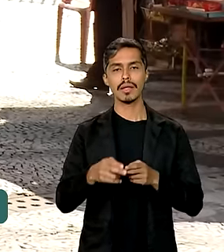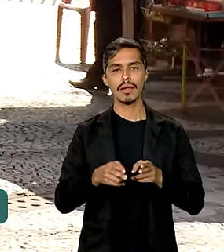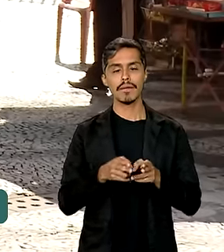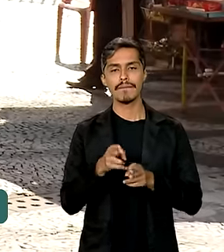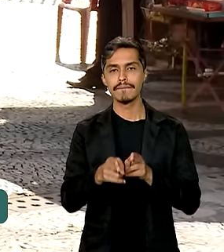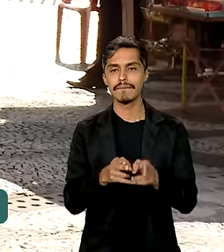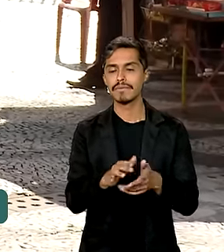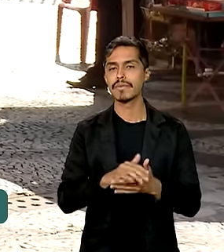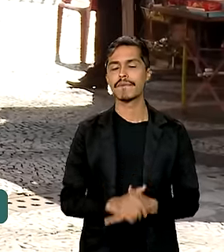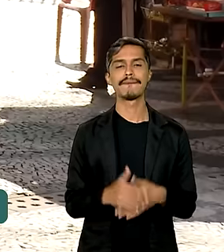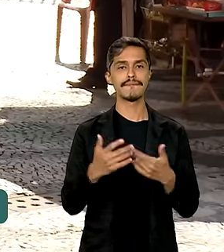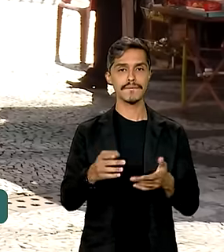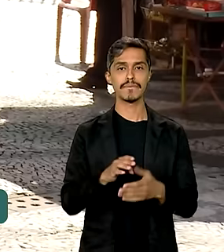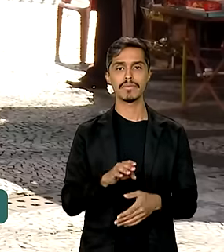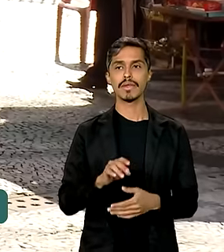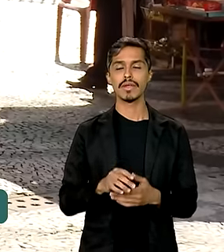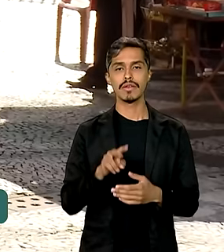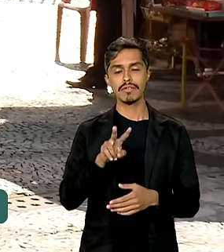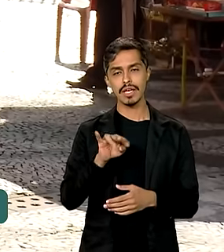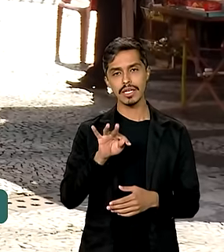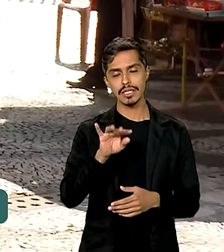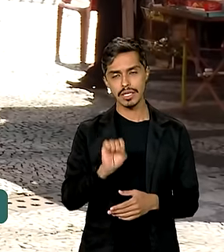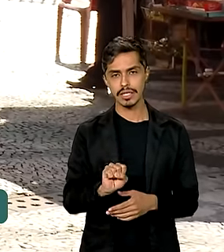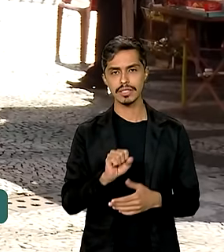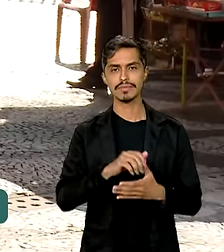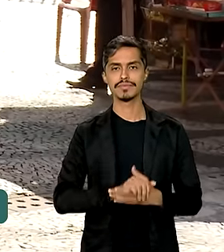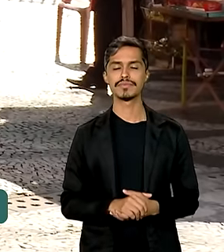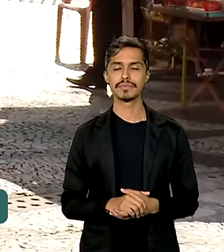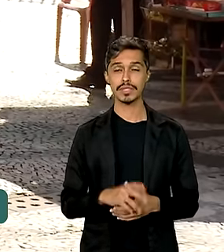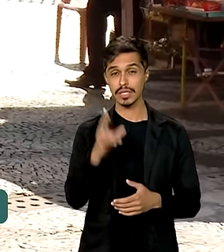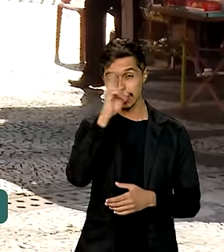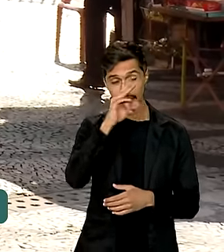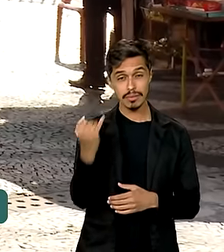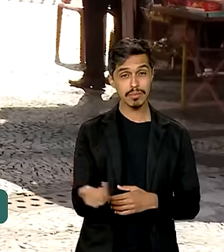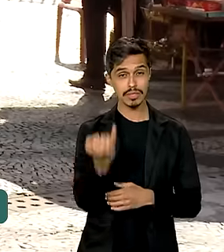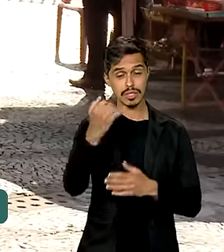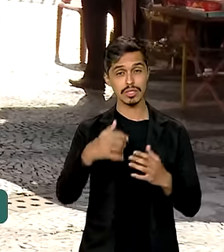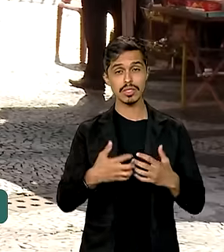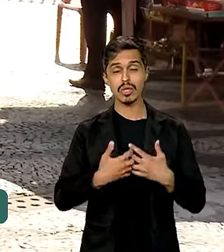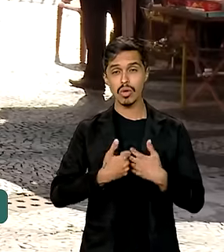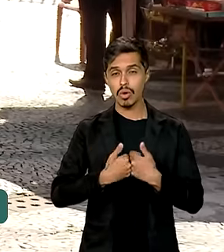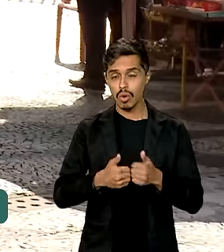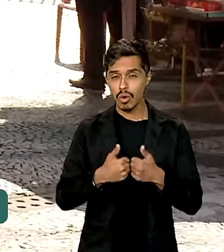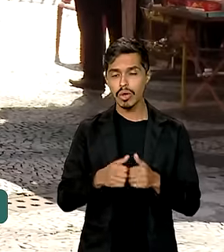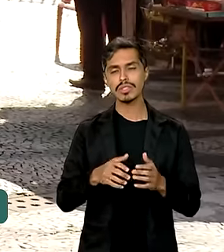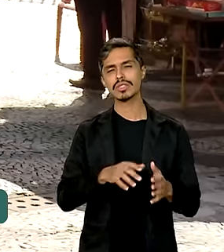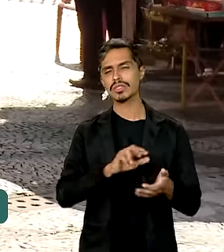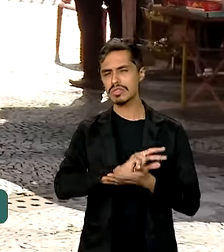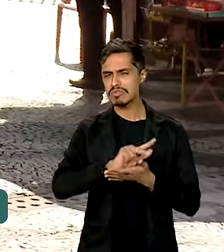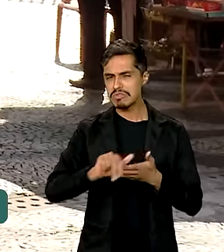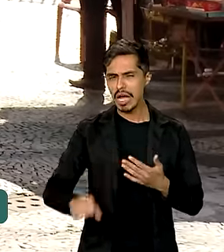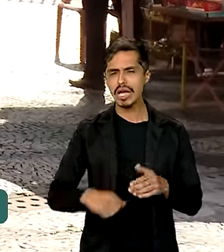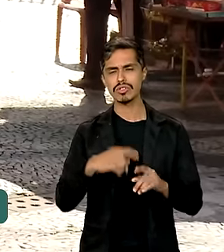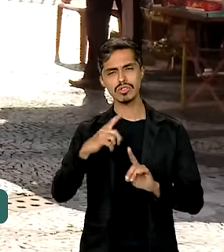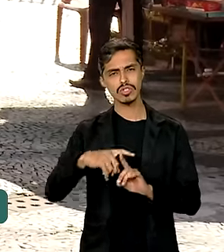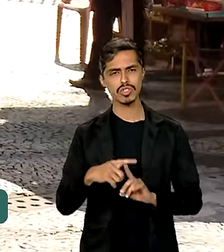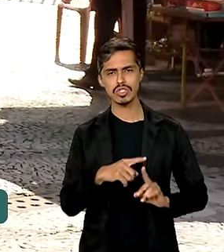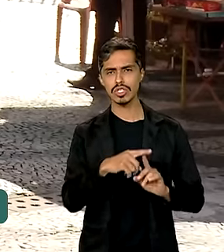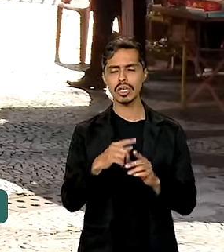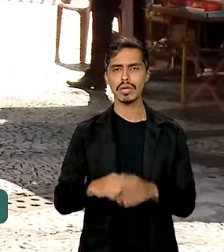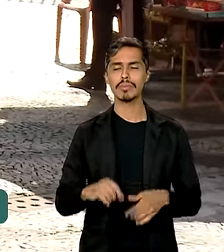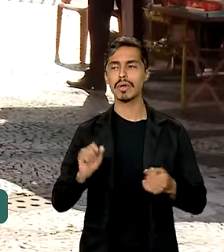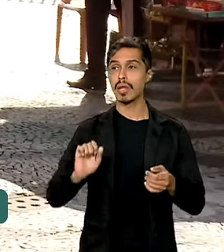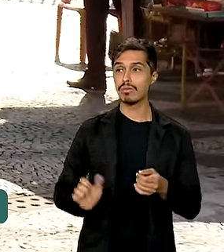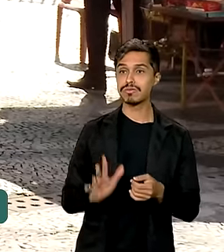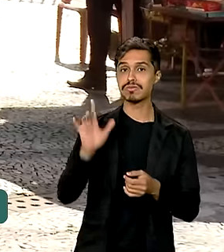e VLTs. A gente lembra a importância do transporte público em grandes metrópoles. Ele reduz a emissão de gases